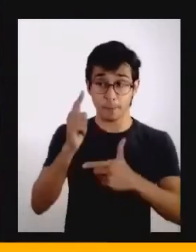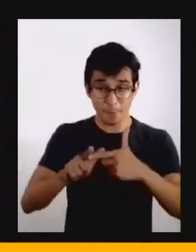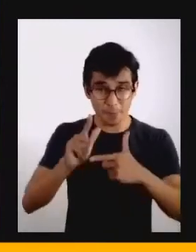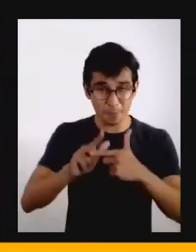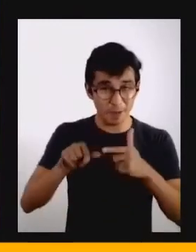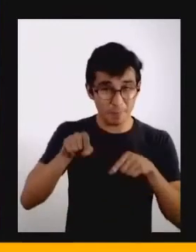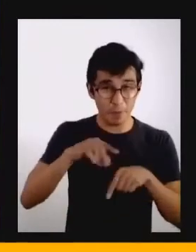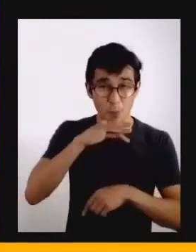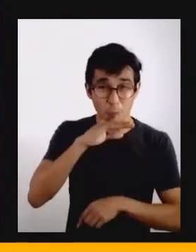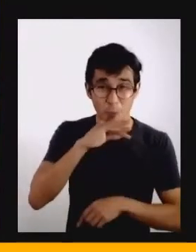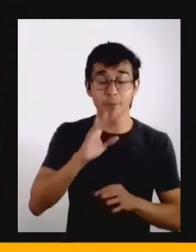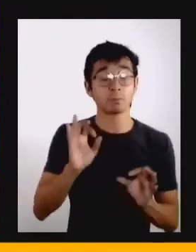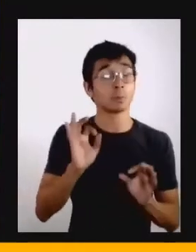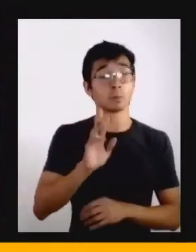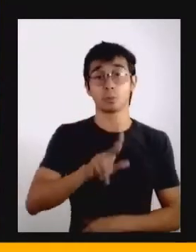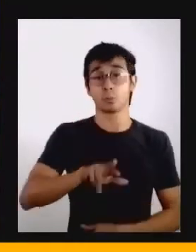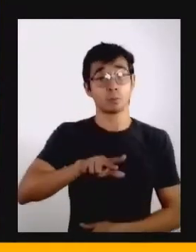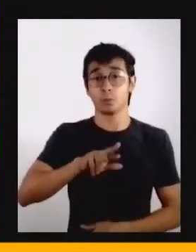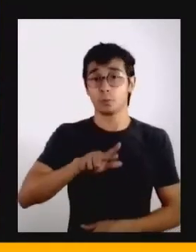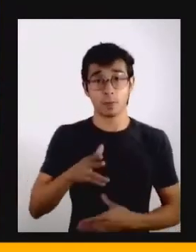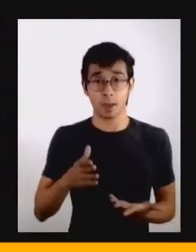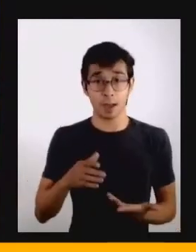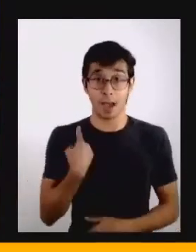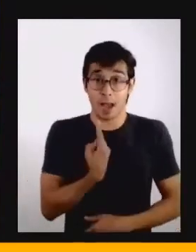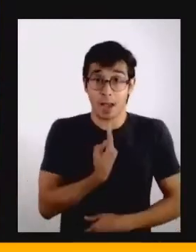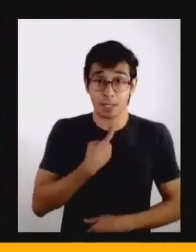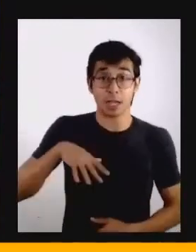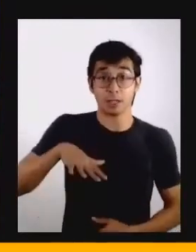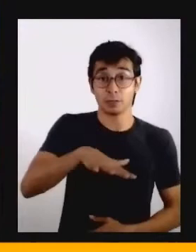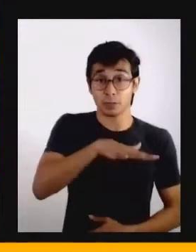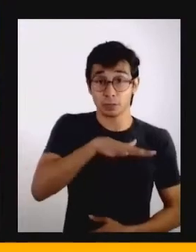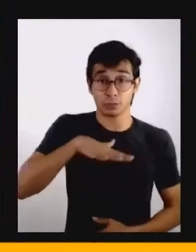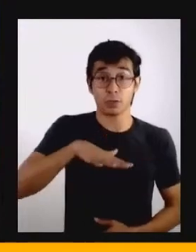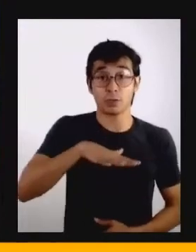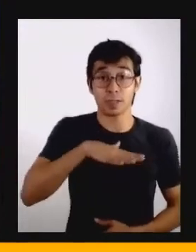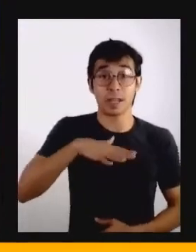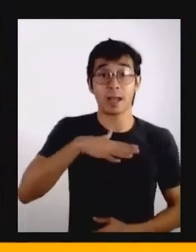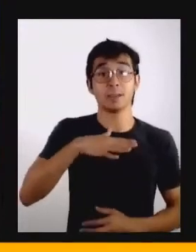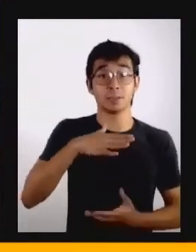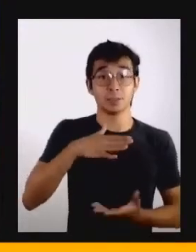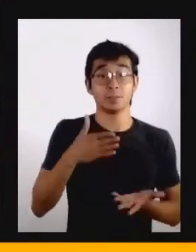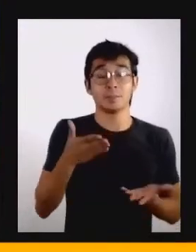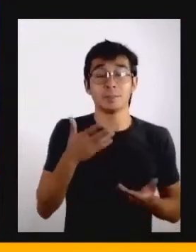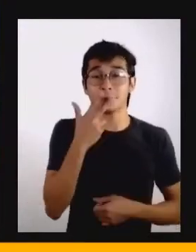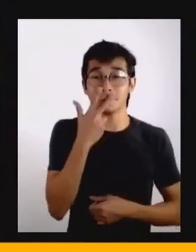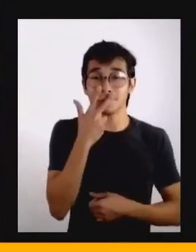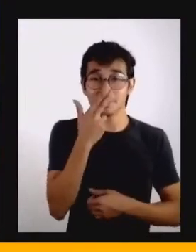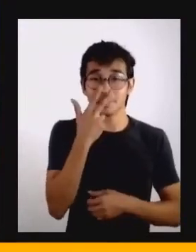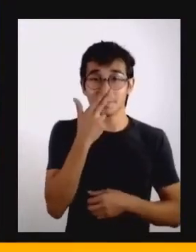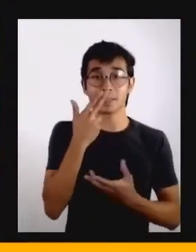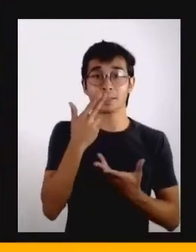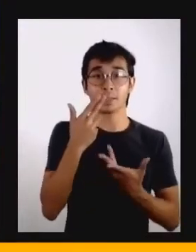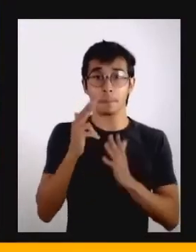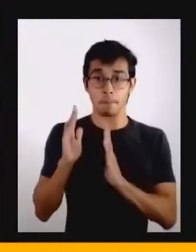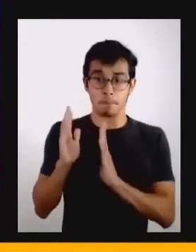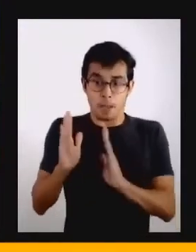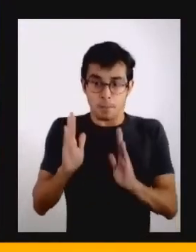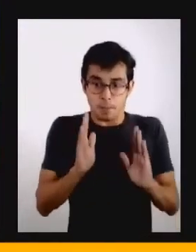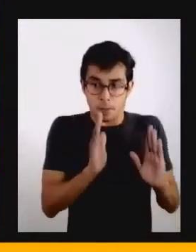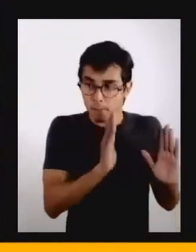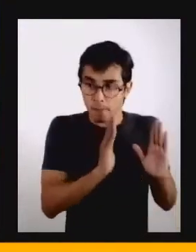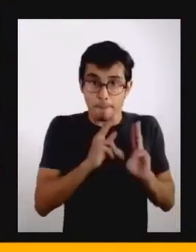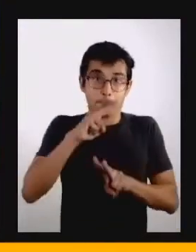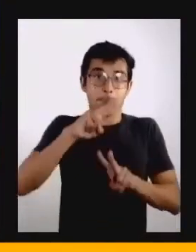perspectiva enquanto sociedade. A gente está aprisionado hoje dentro do próprio sistema de relógios e calendários que a gente criou,